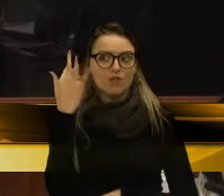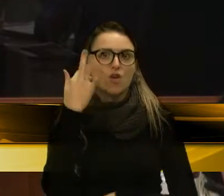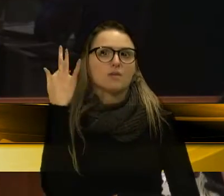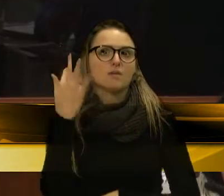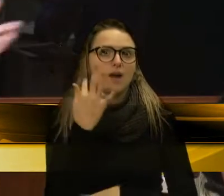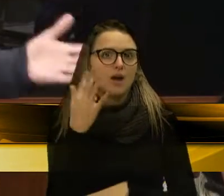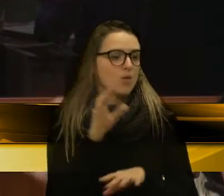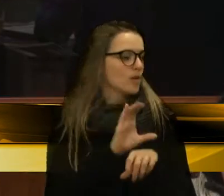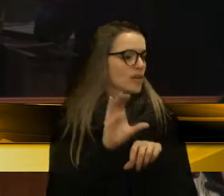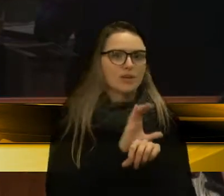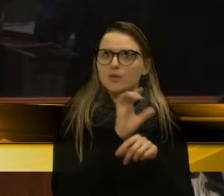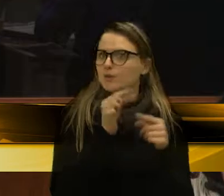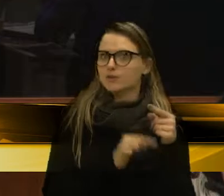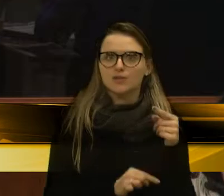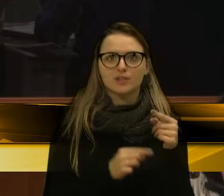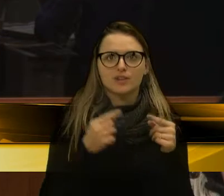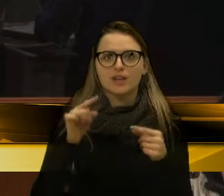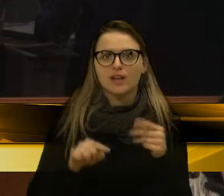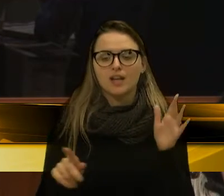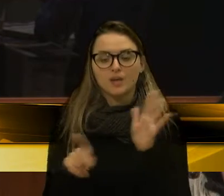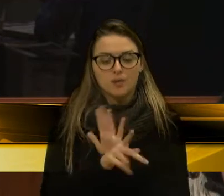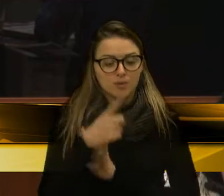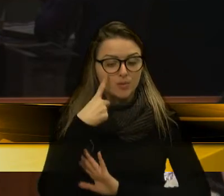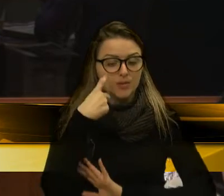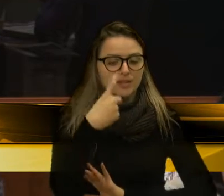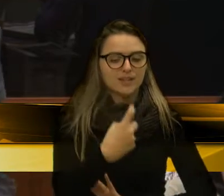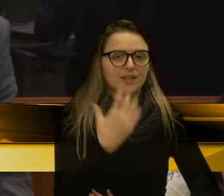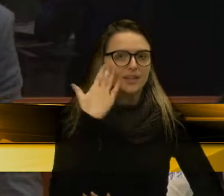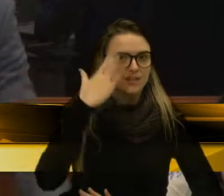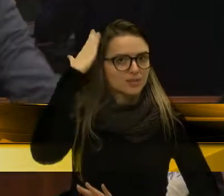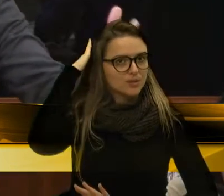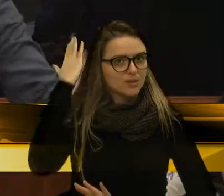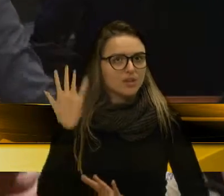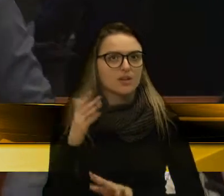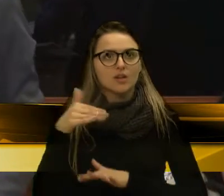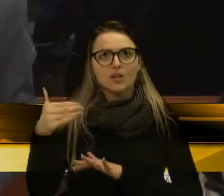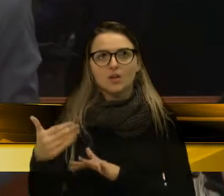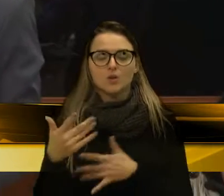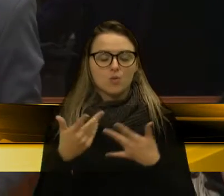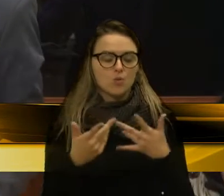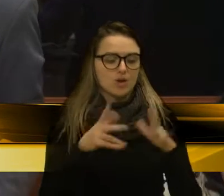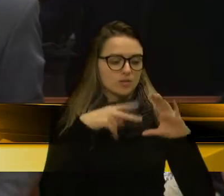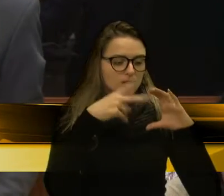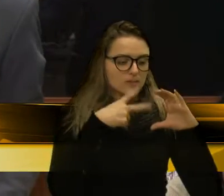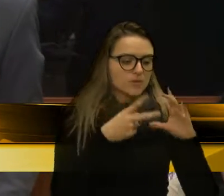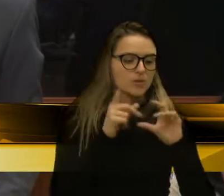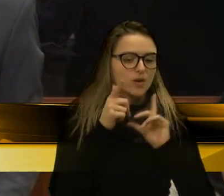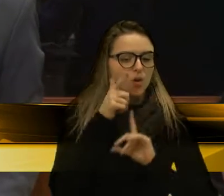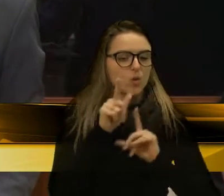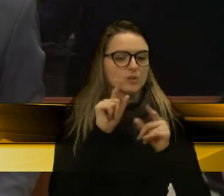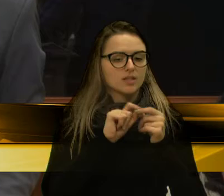inconstitucional, mas interesse público. Quando que essa casa não vai poder legislar uma matéria dessa forma?